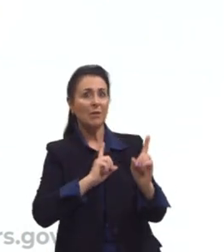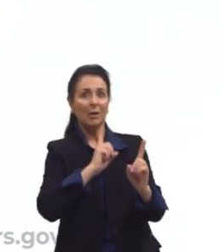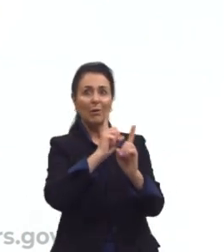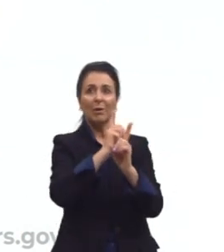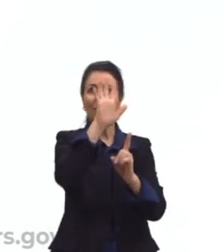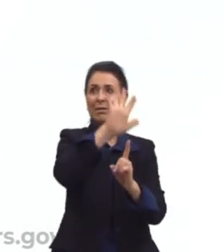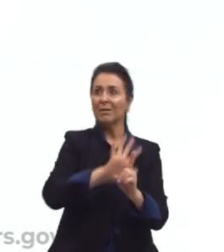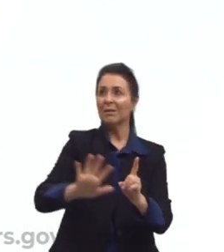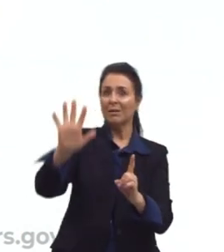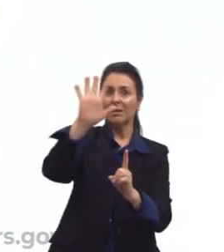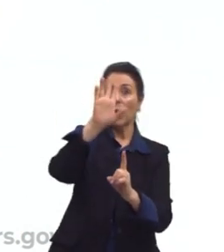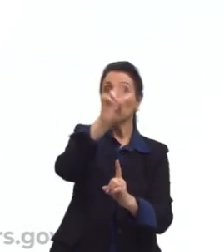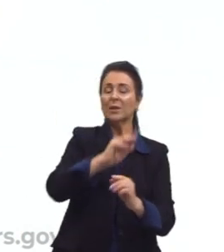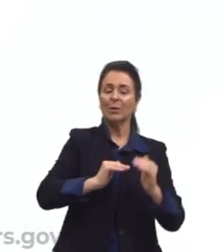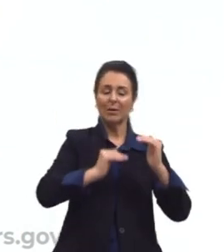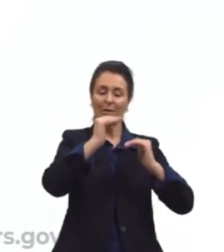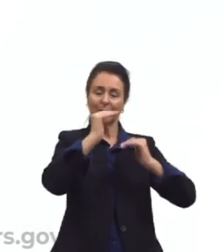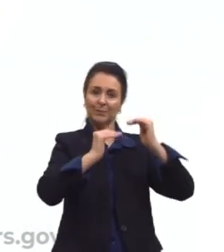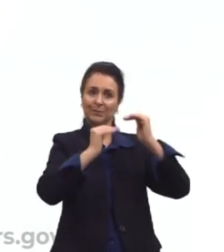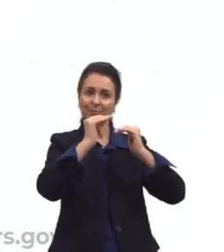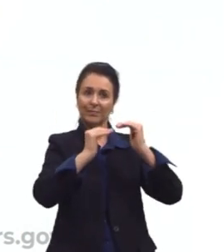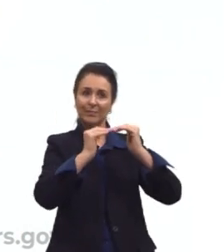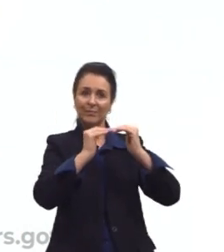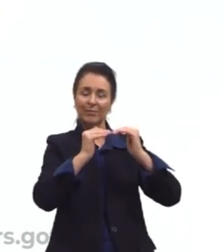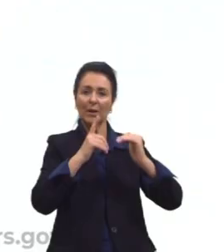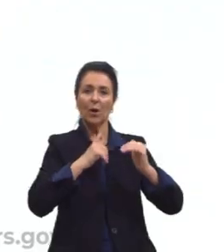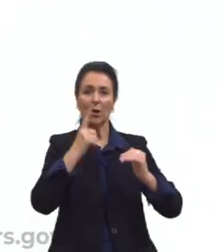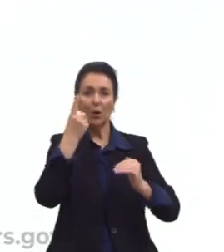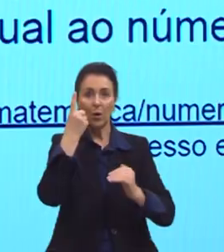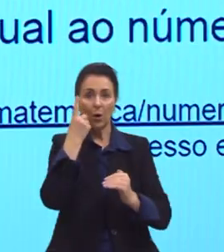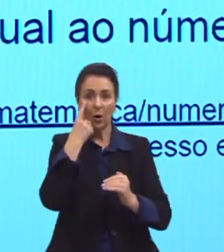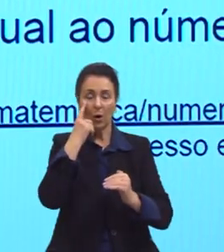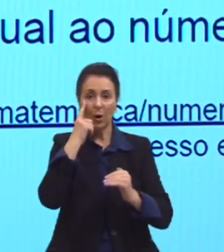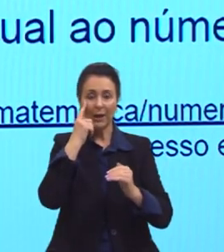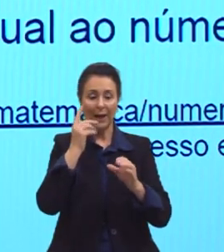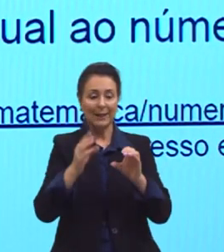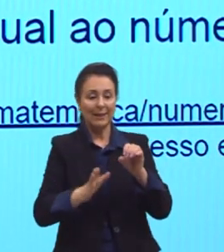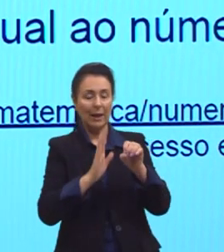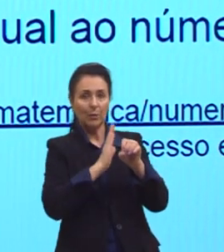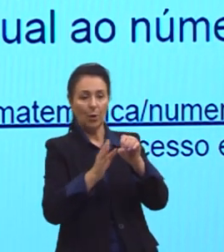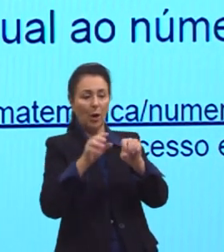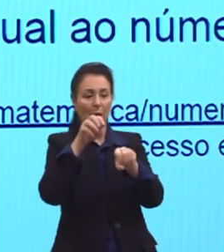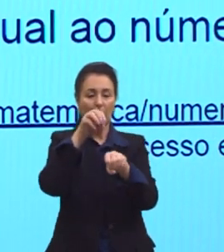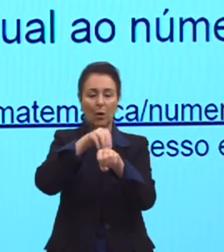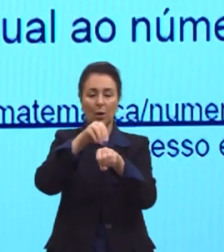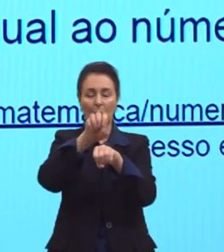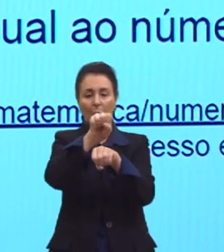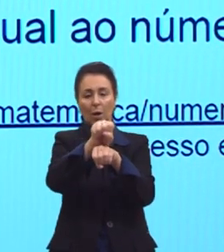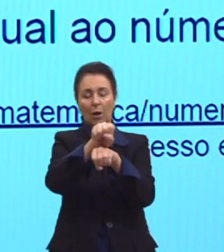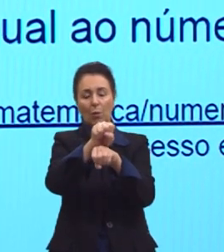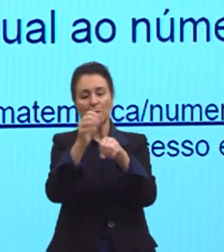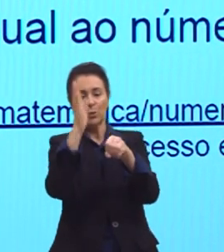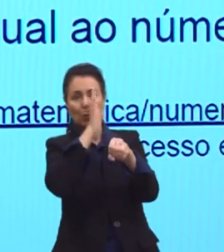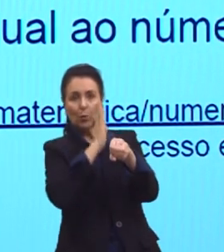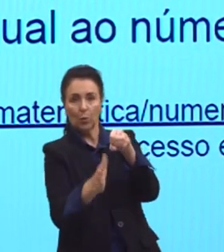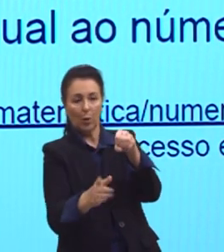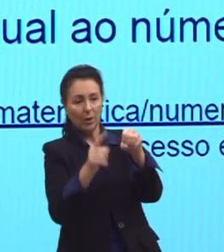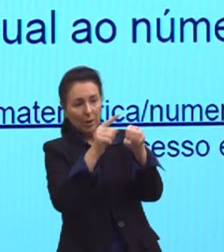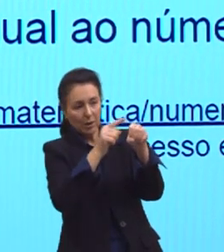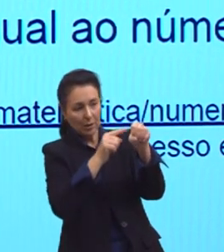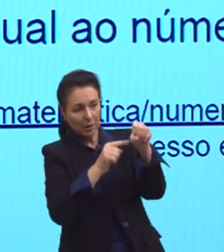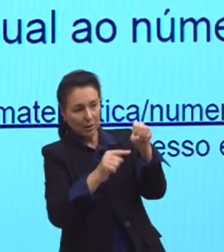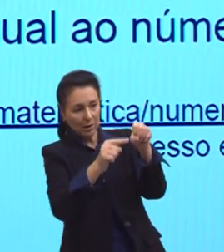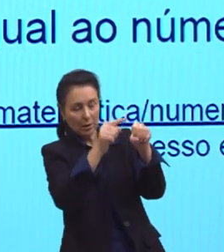dessa proporcionalidade. Aqui abaixo, a visão interna de uma concha, a proporção entre dois